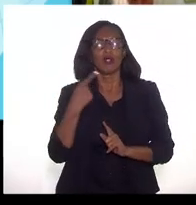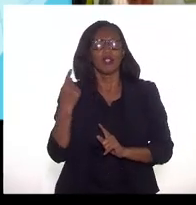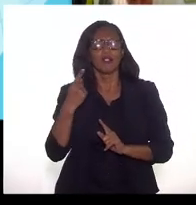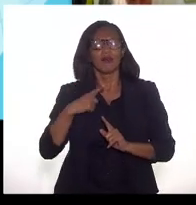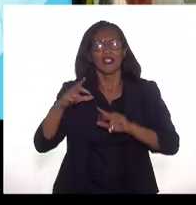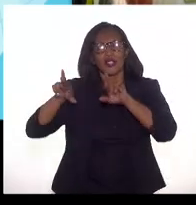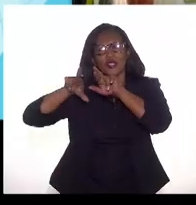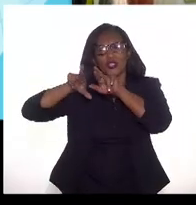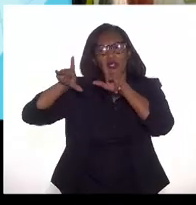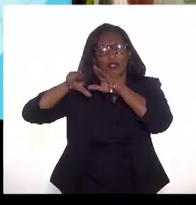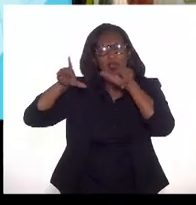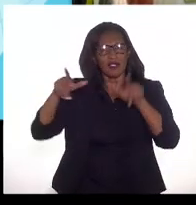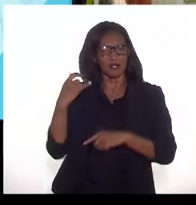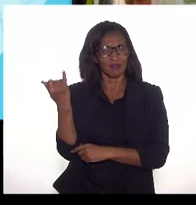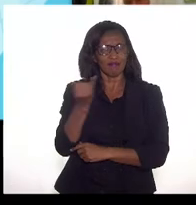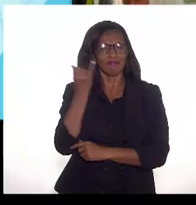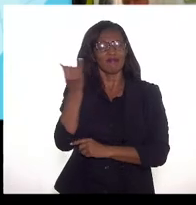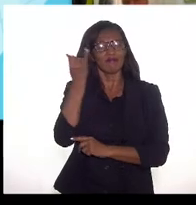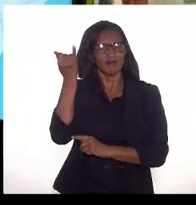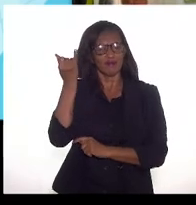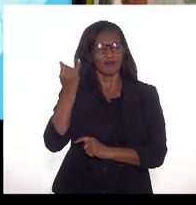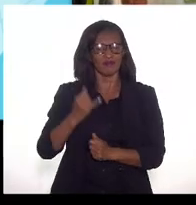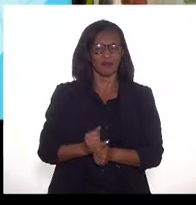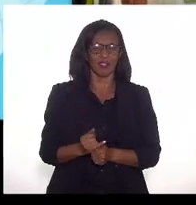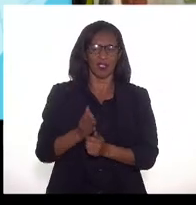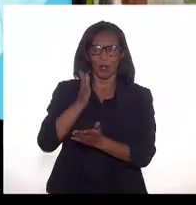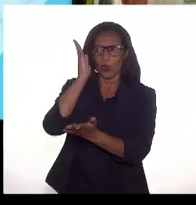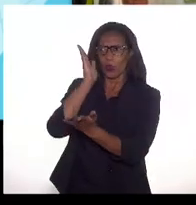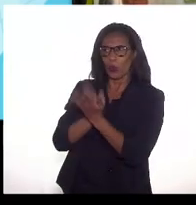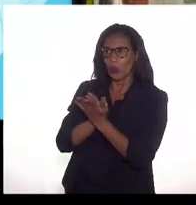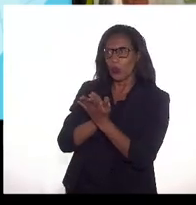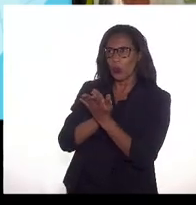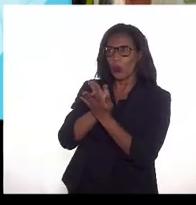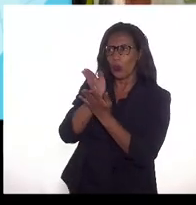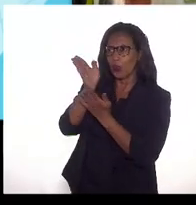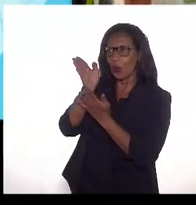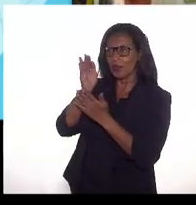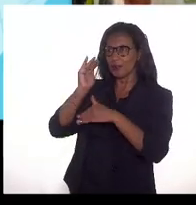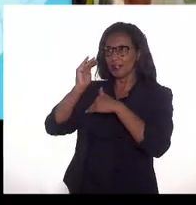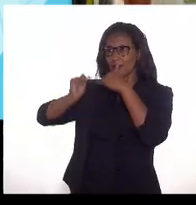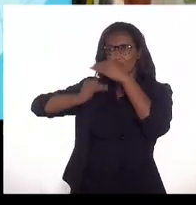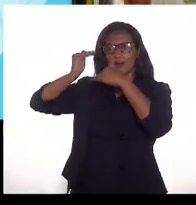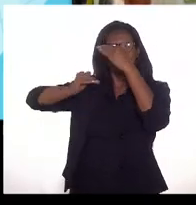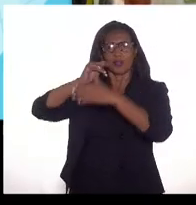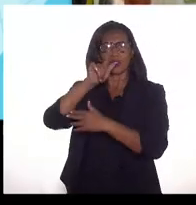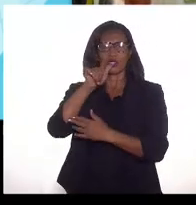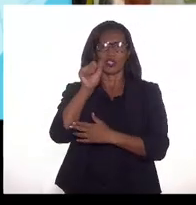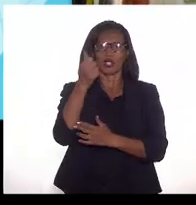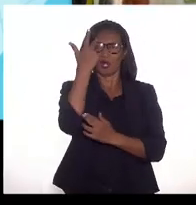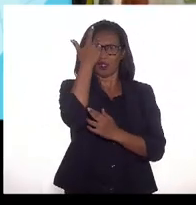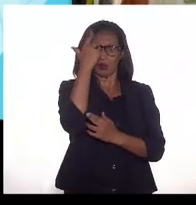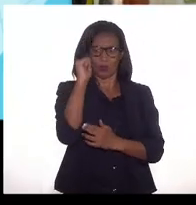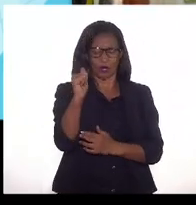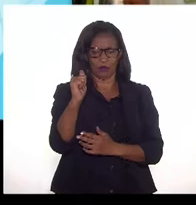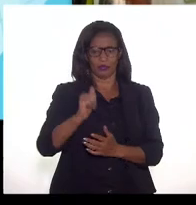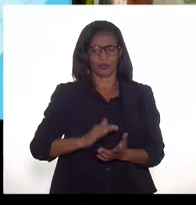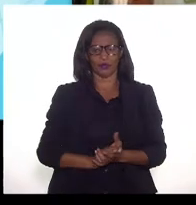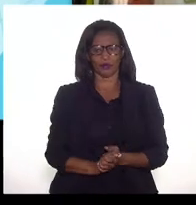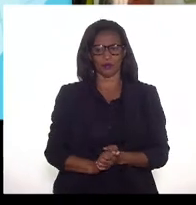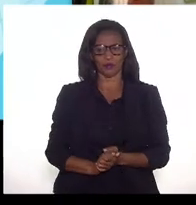diferença importante na direção da produção de gás natural. Como